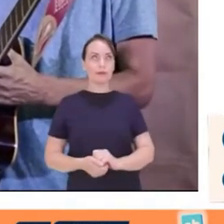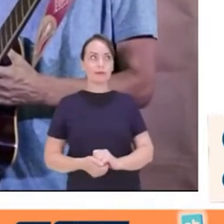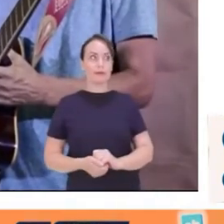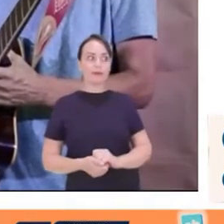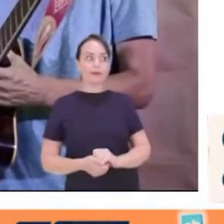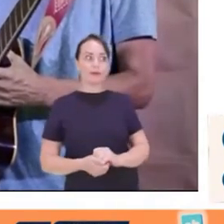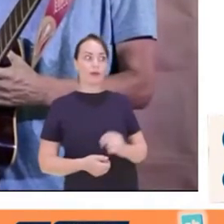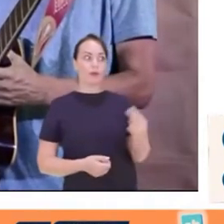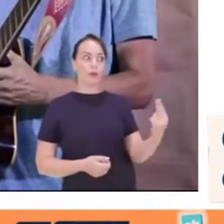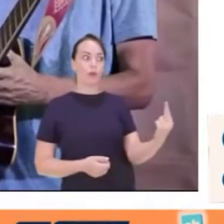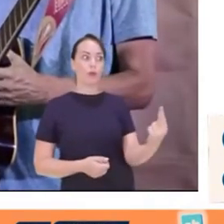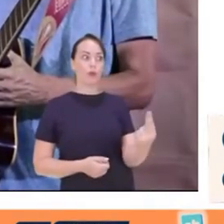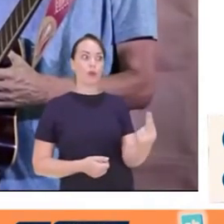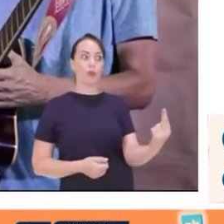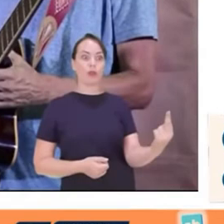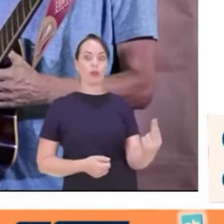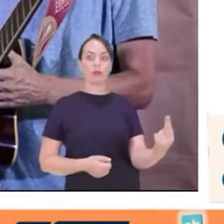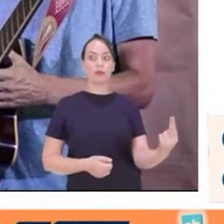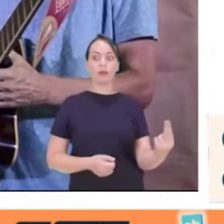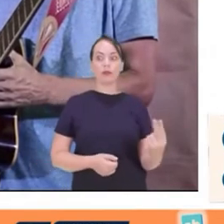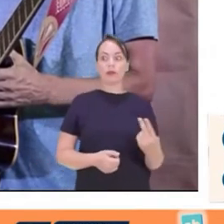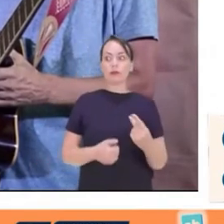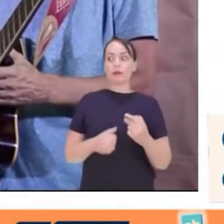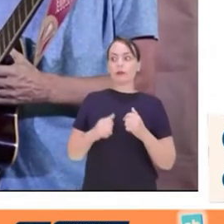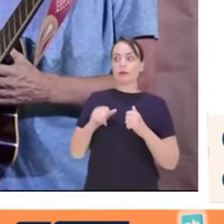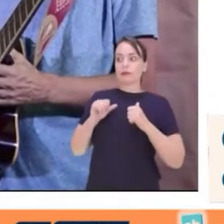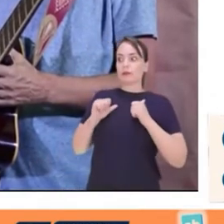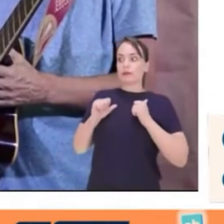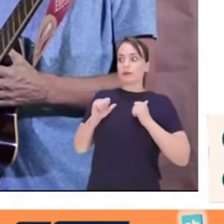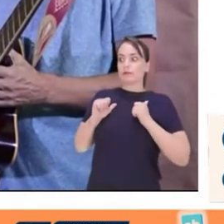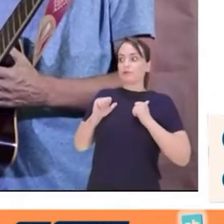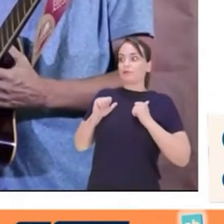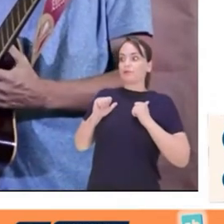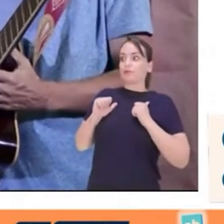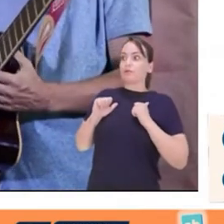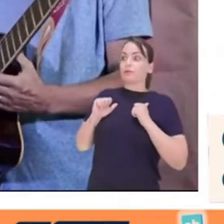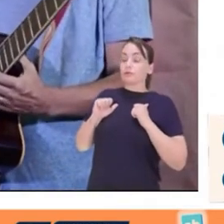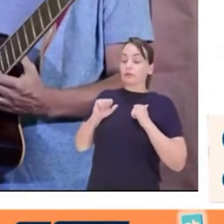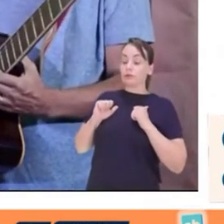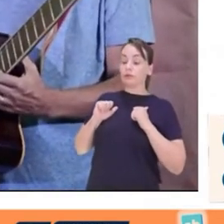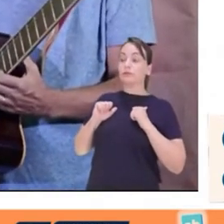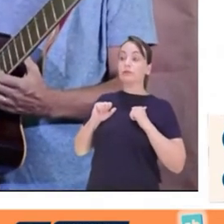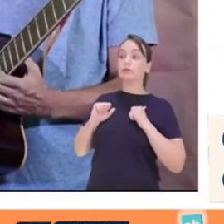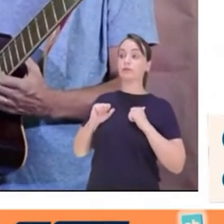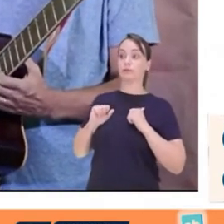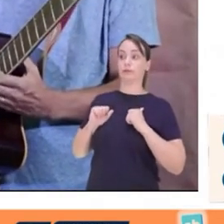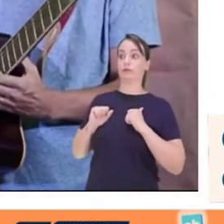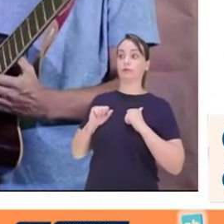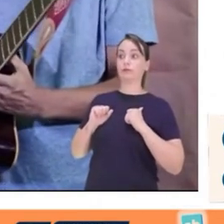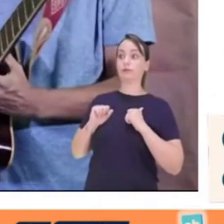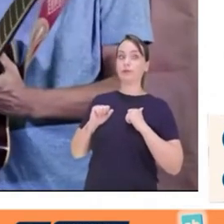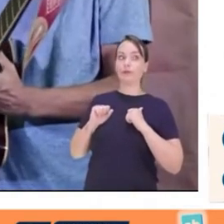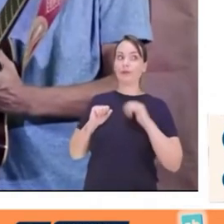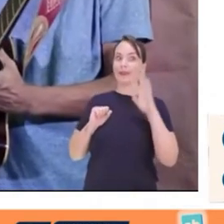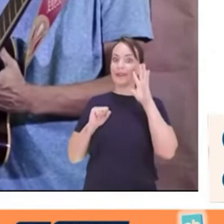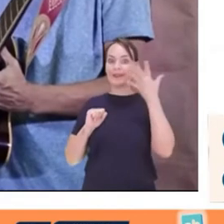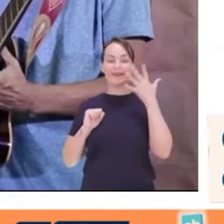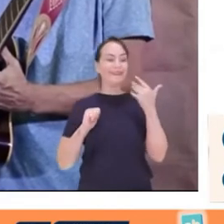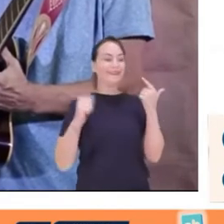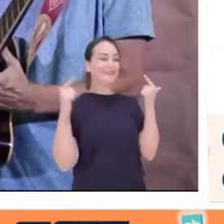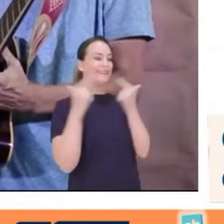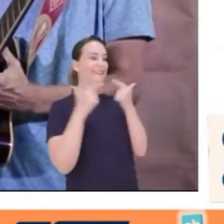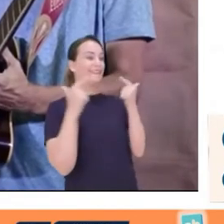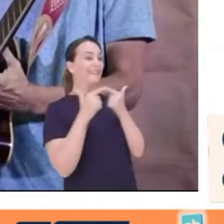Maria e Manuel ficaram ali bem quietinho. Já esperavam a bronca. Ai, Mas, de repente, Maria